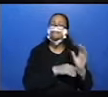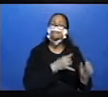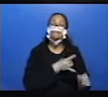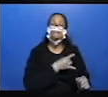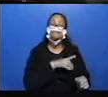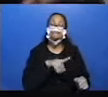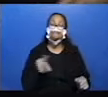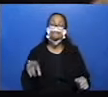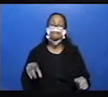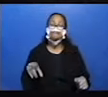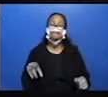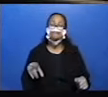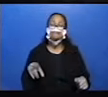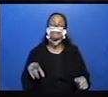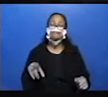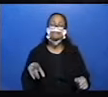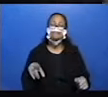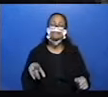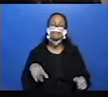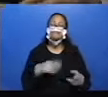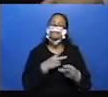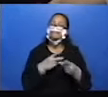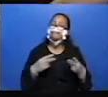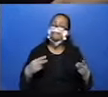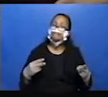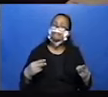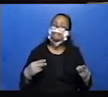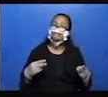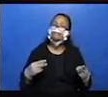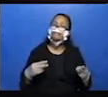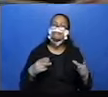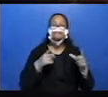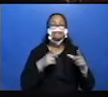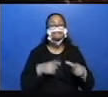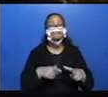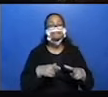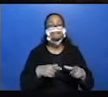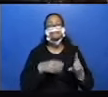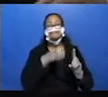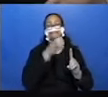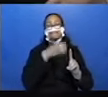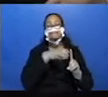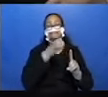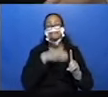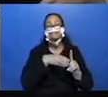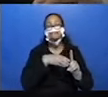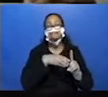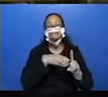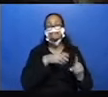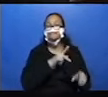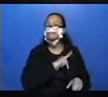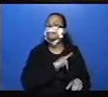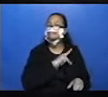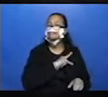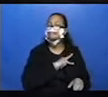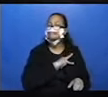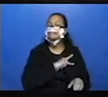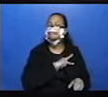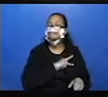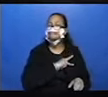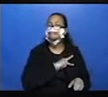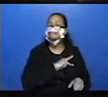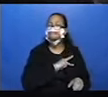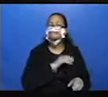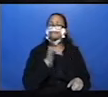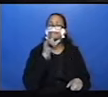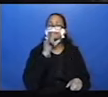Ou seja, são coisas, lugares e personagens pessoais. Então, tem um exemplo. O